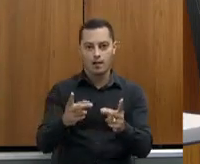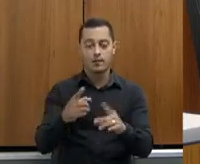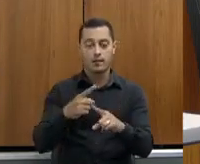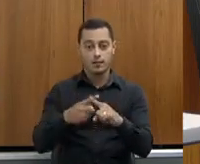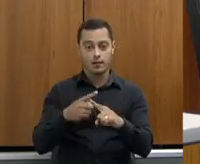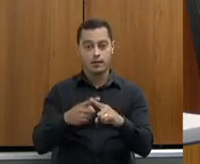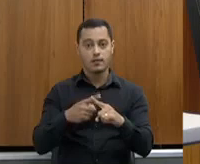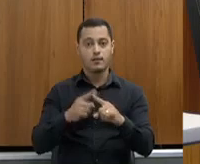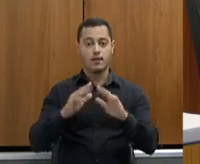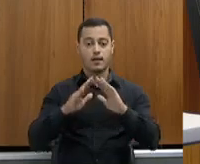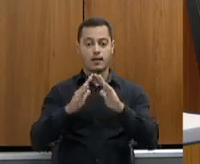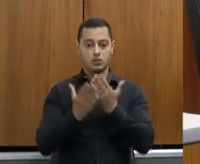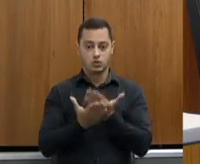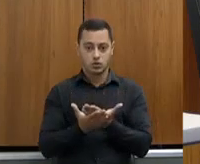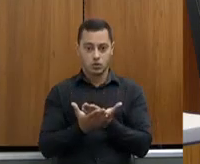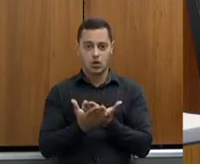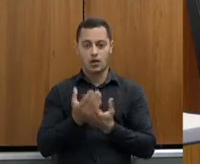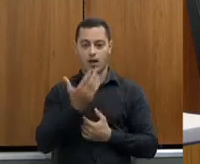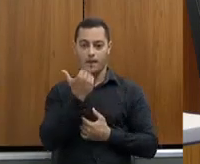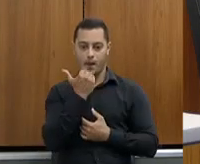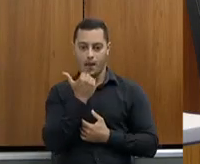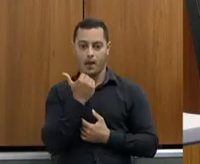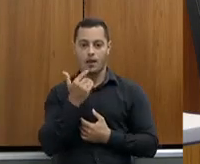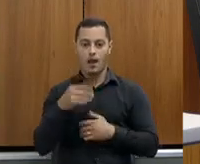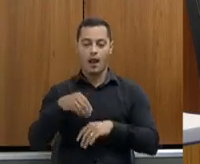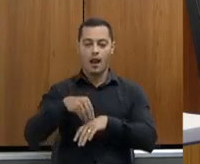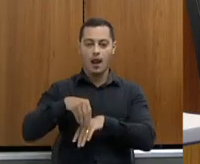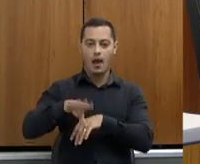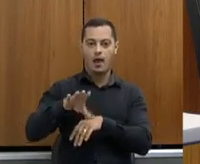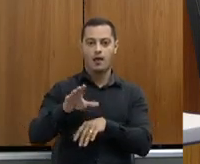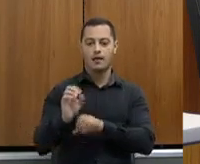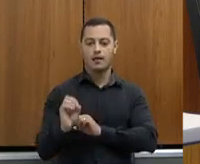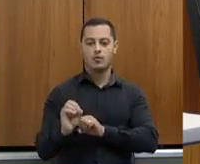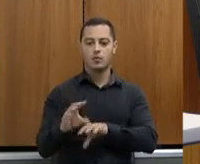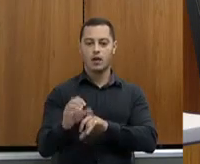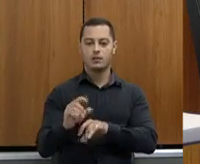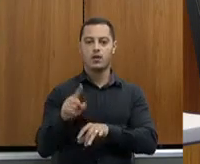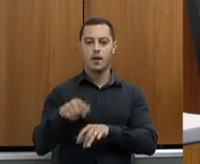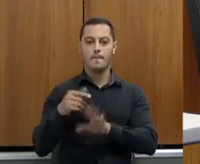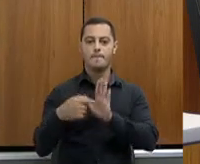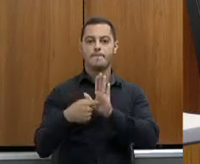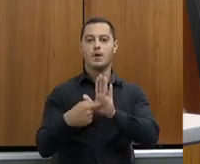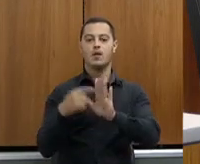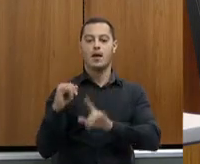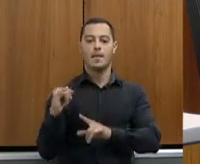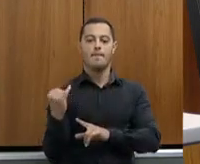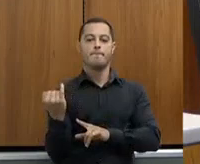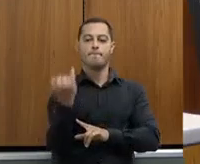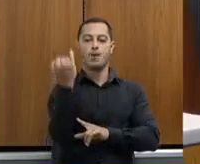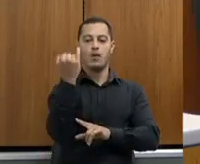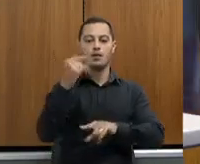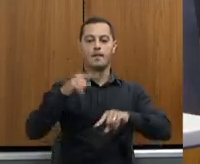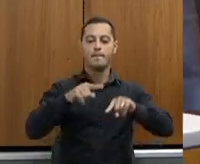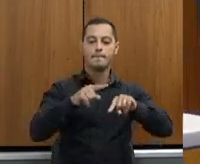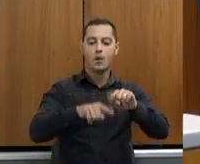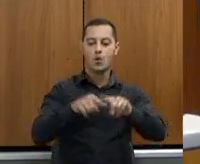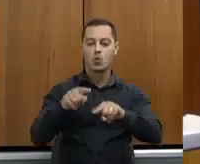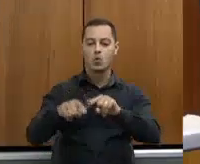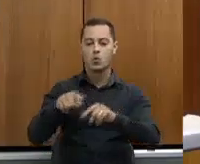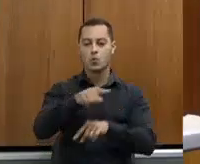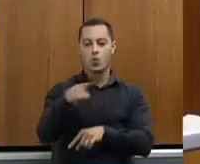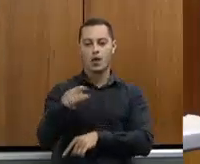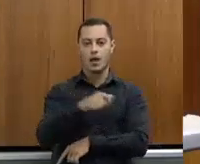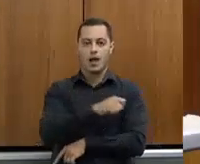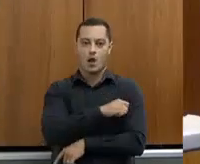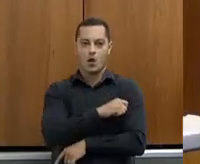leve a educação da importância desses produtos para os nossos alunos. Eu estive, na